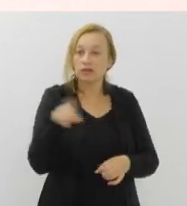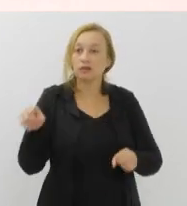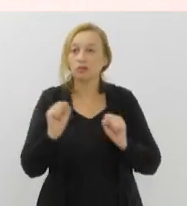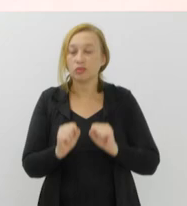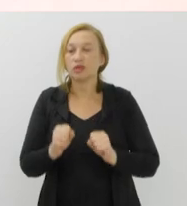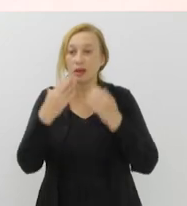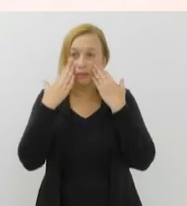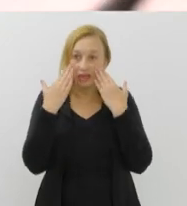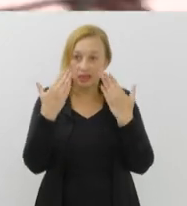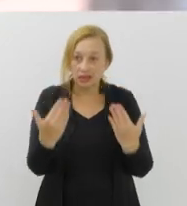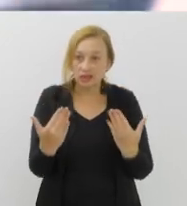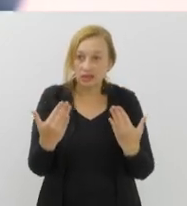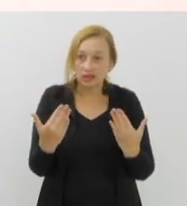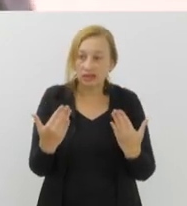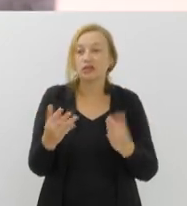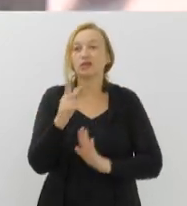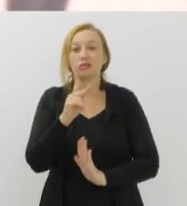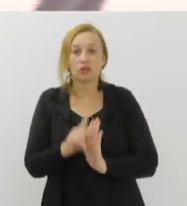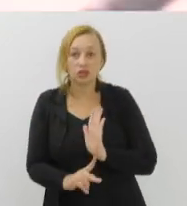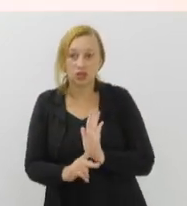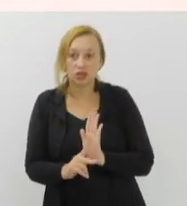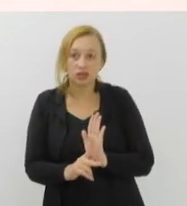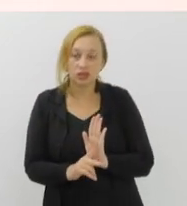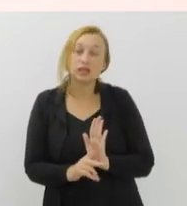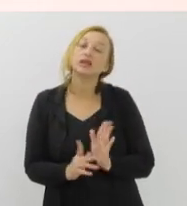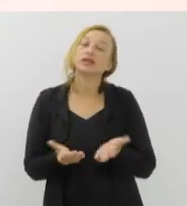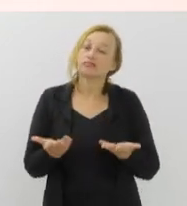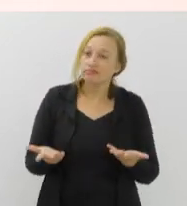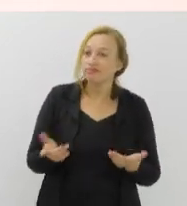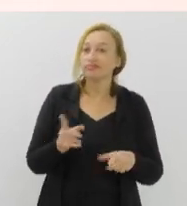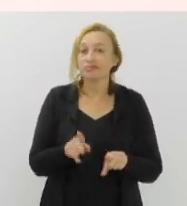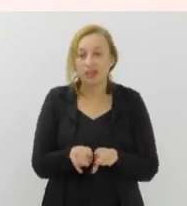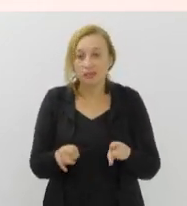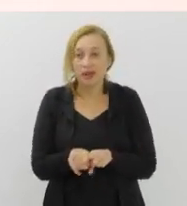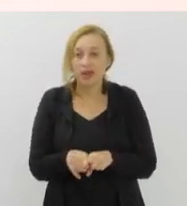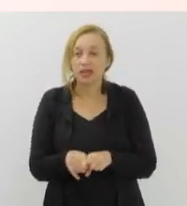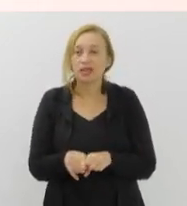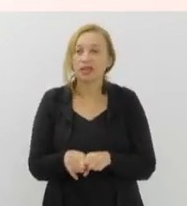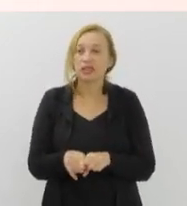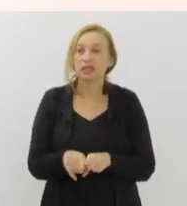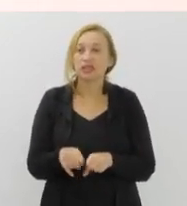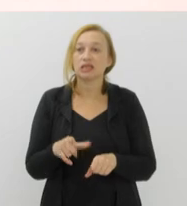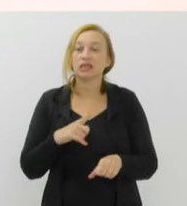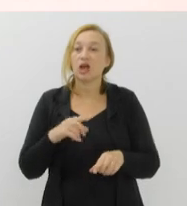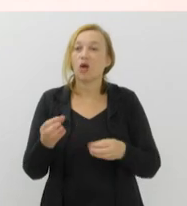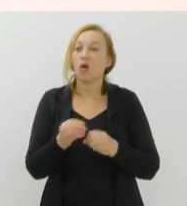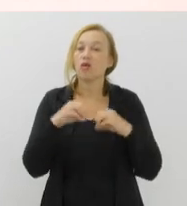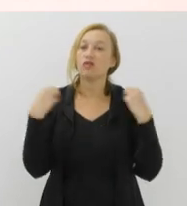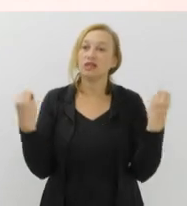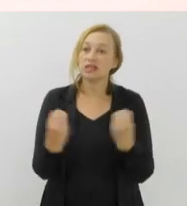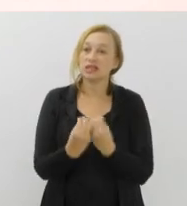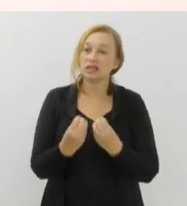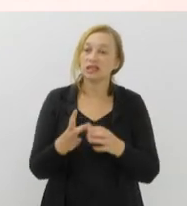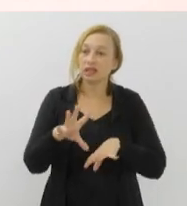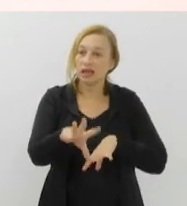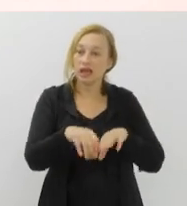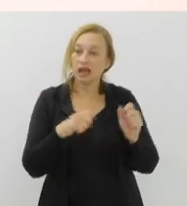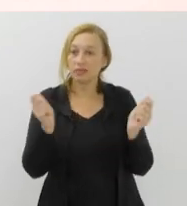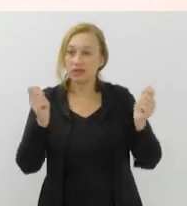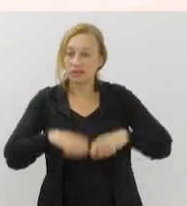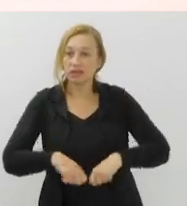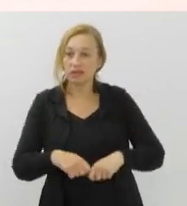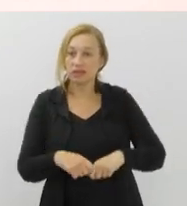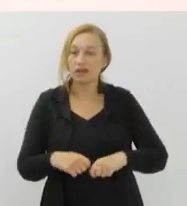apresentar seus projetos. Nessa linha também estão previstas as oficinas de capacitação para as áreas, para os